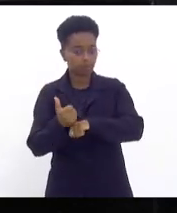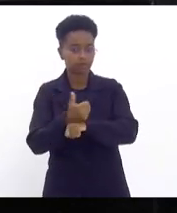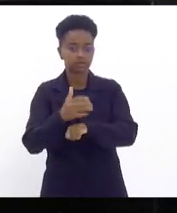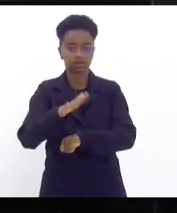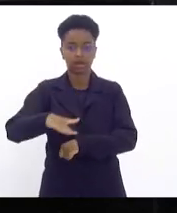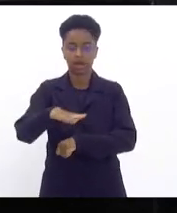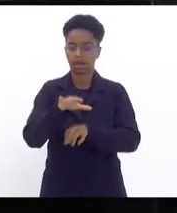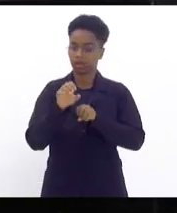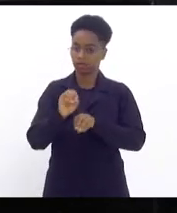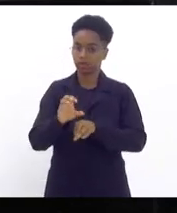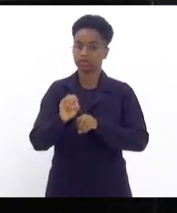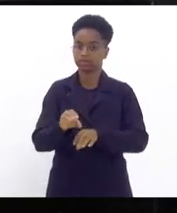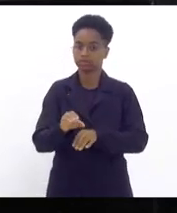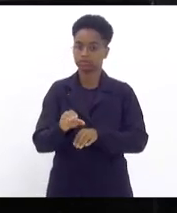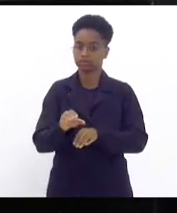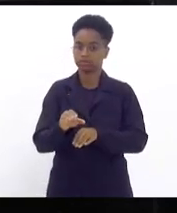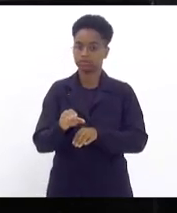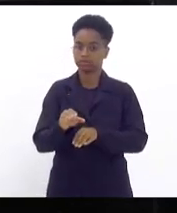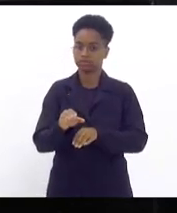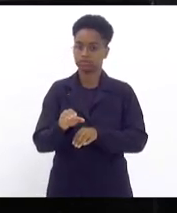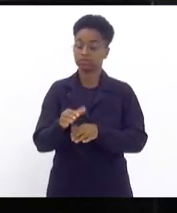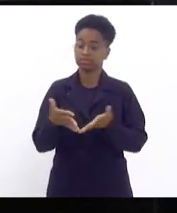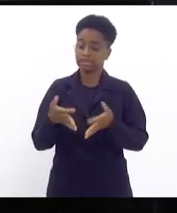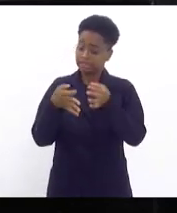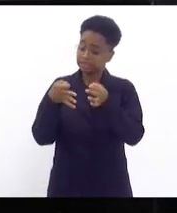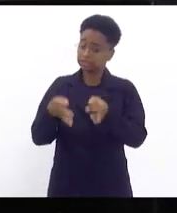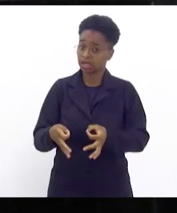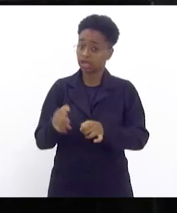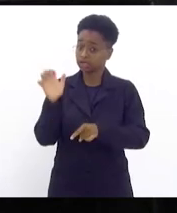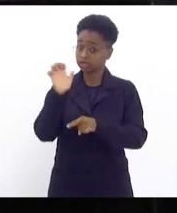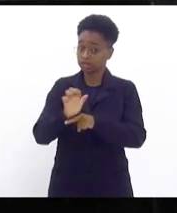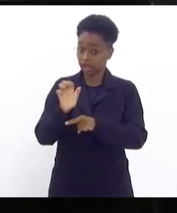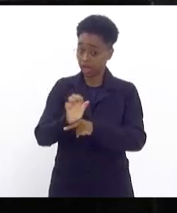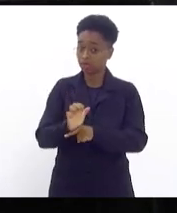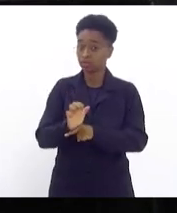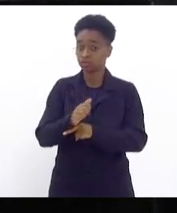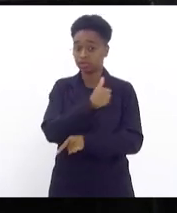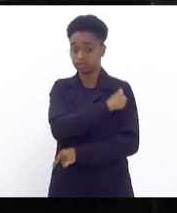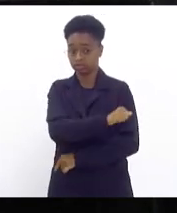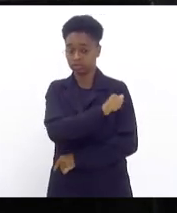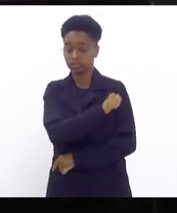educação é justamente para que o Estado do Rio de Janeiro